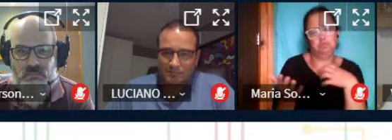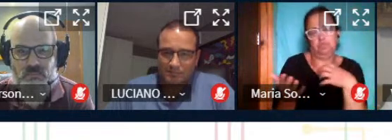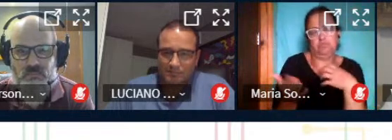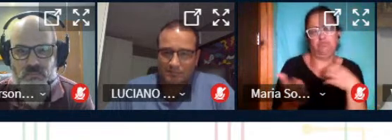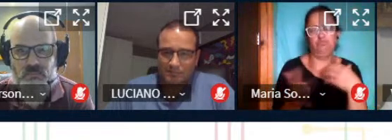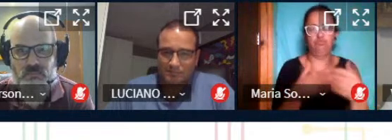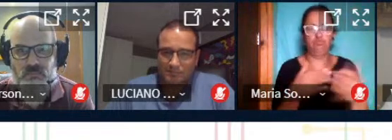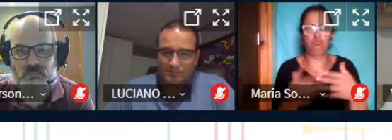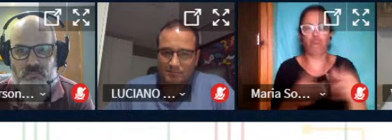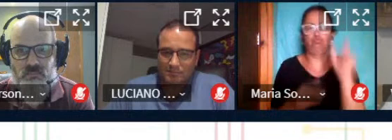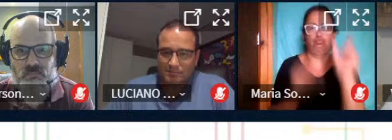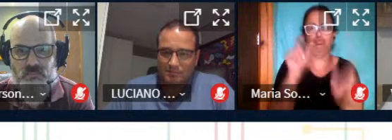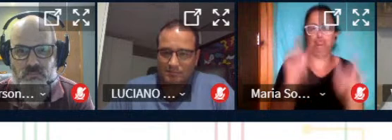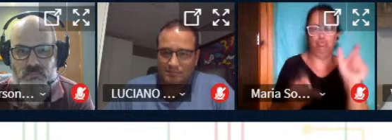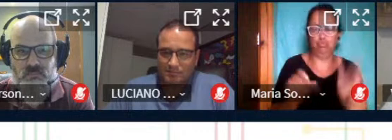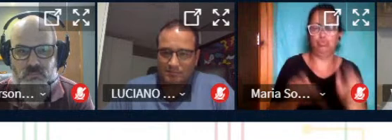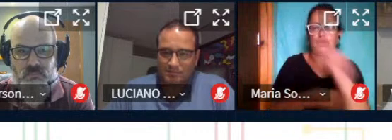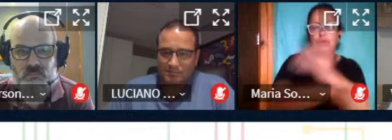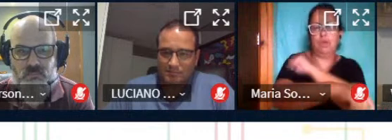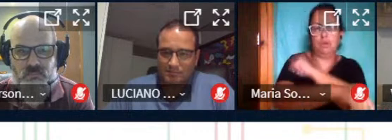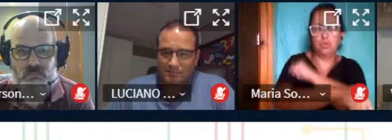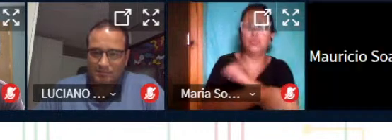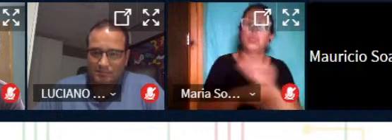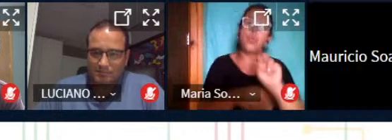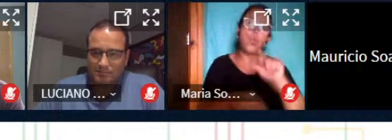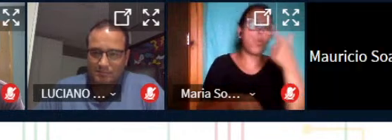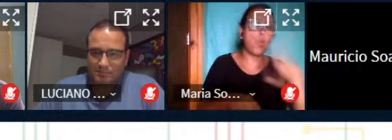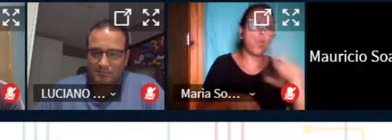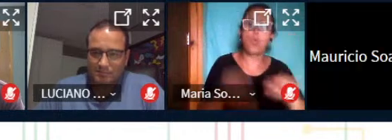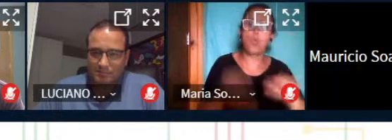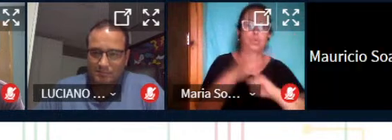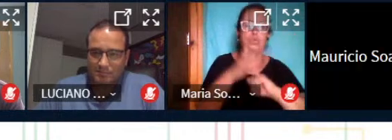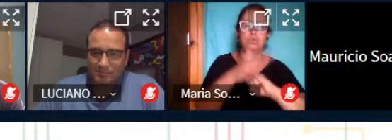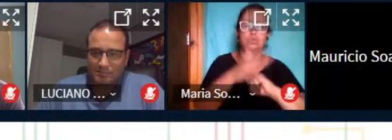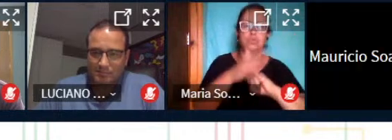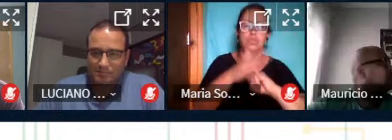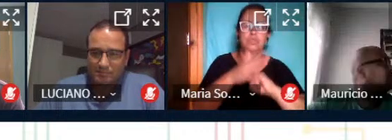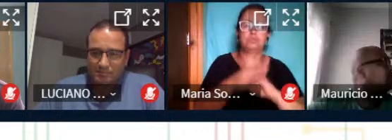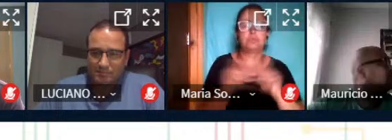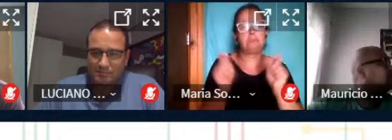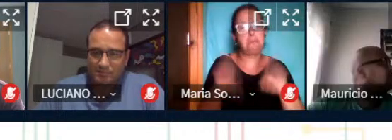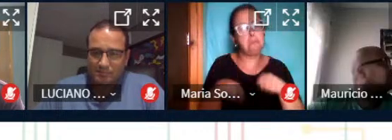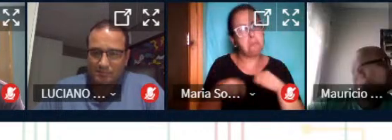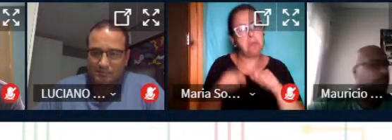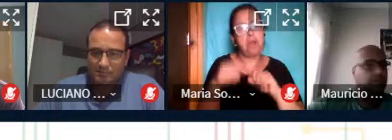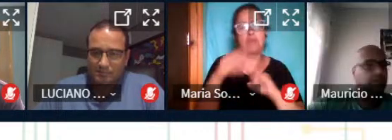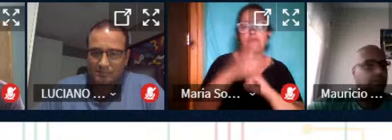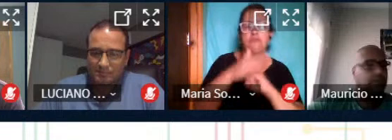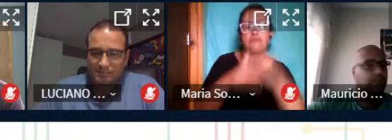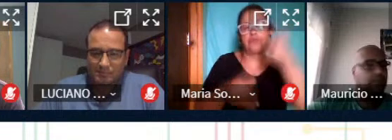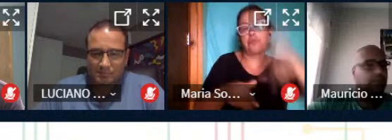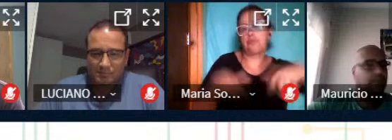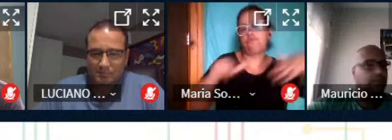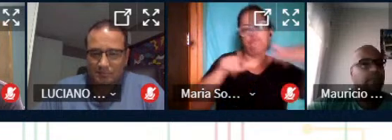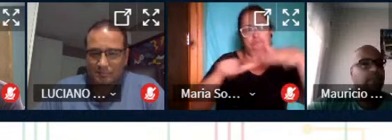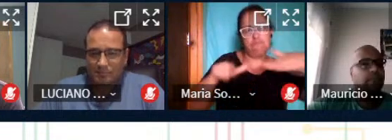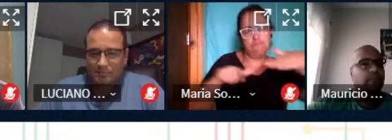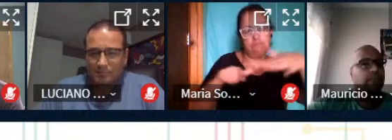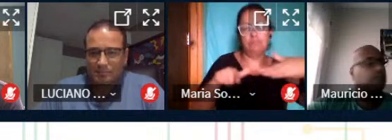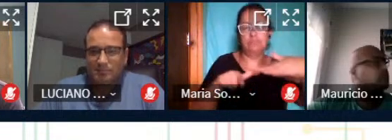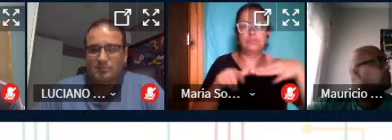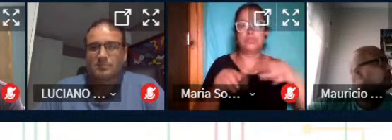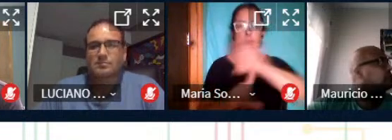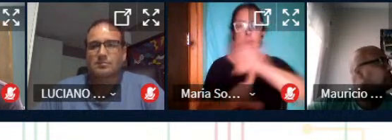alunos do IFE ou seja para outros IFEs que não seja o Campos Rio Grande outros ambientes a